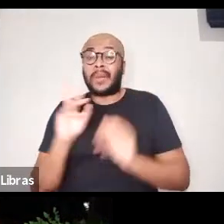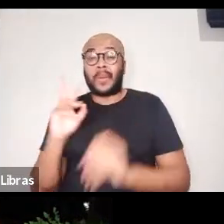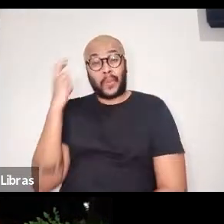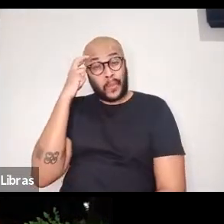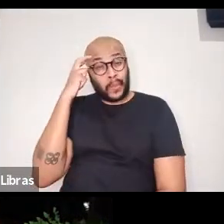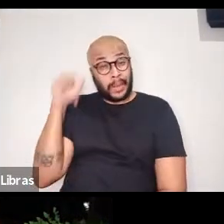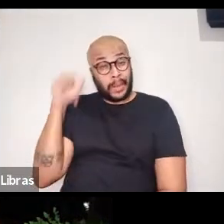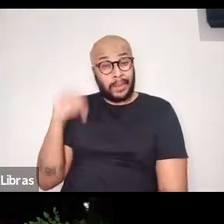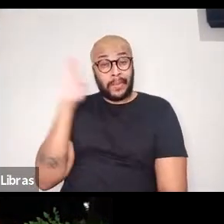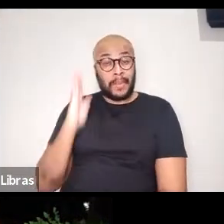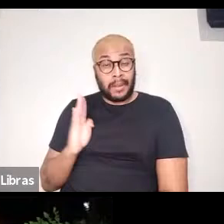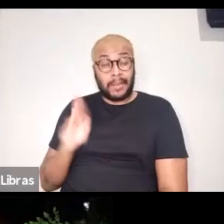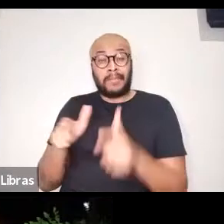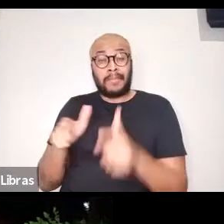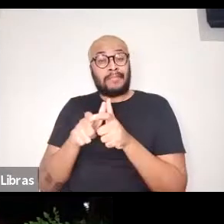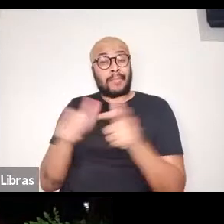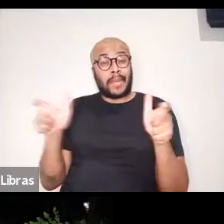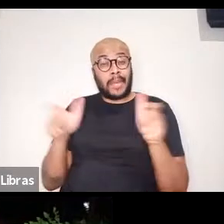em grande parte,